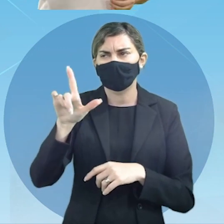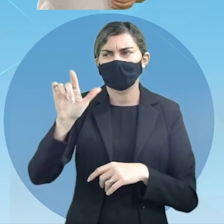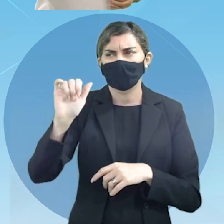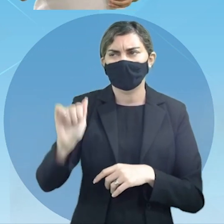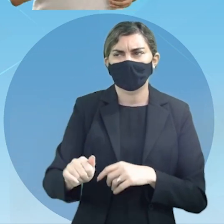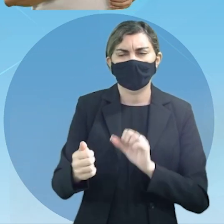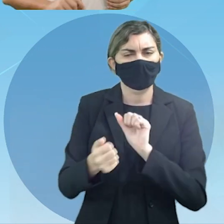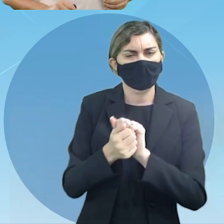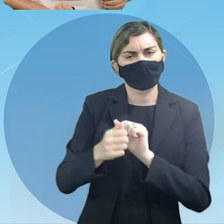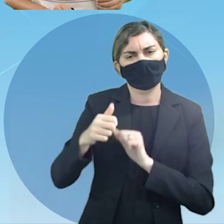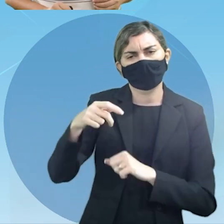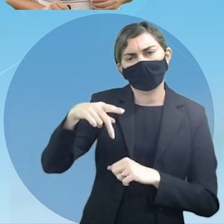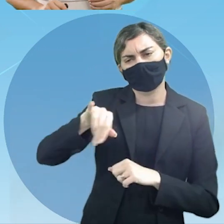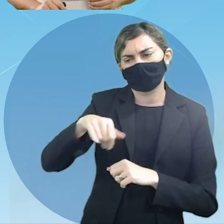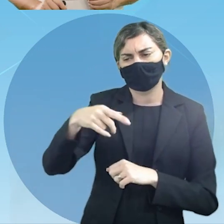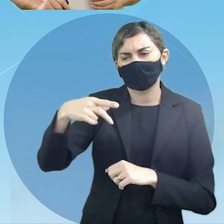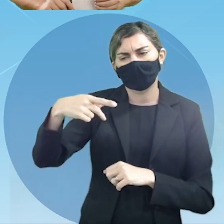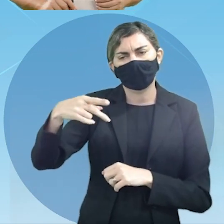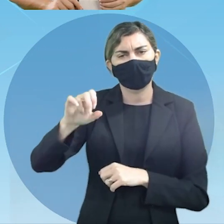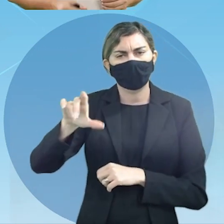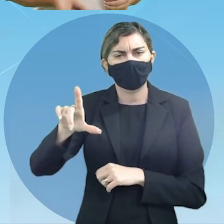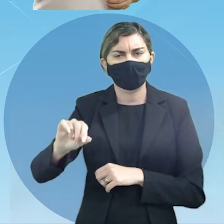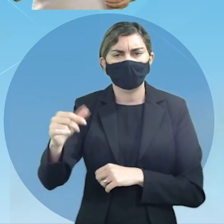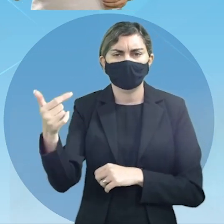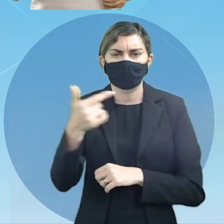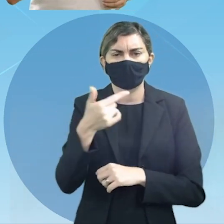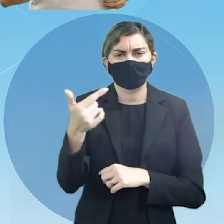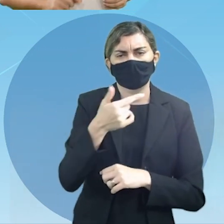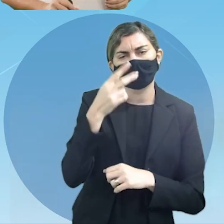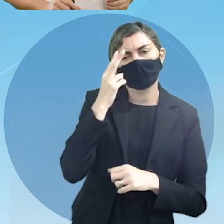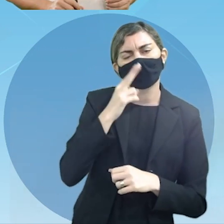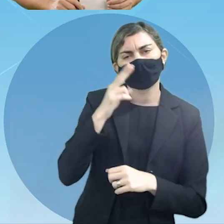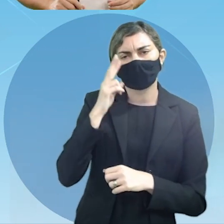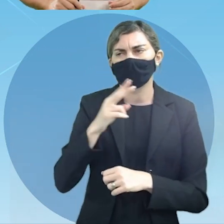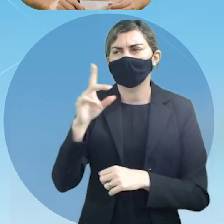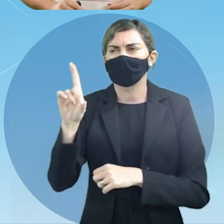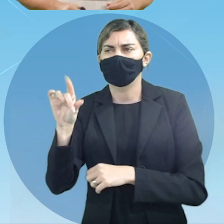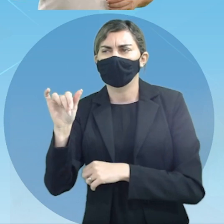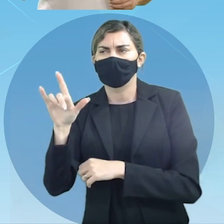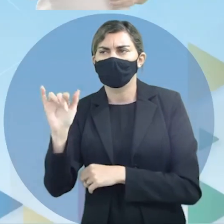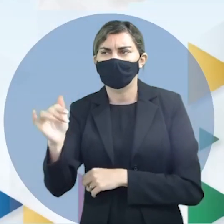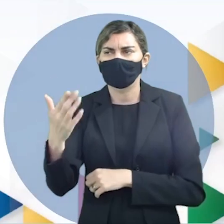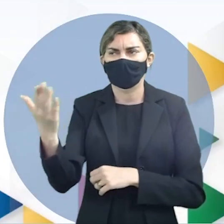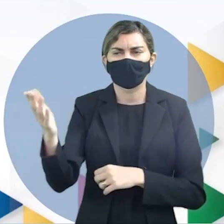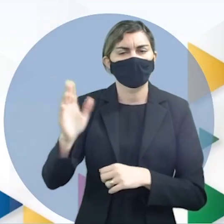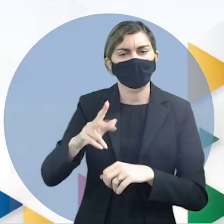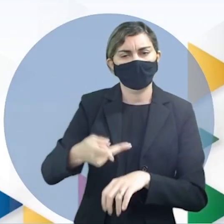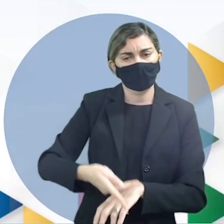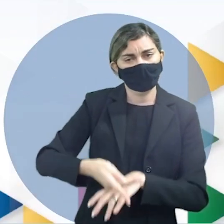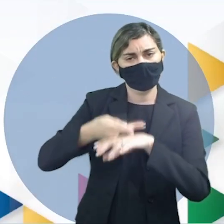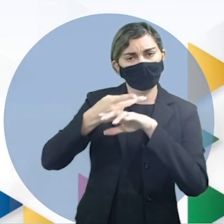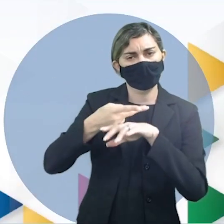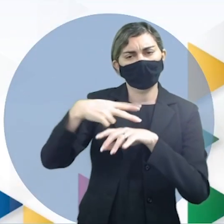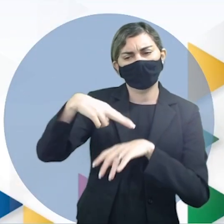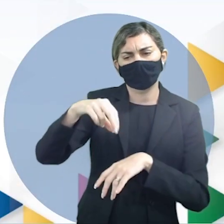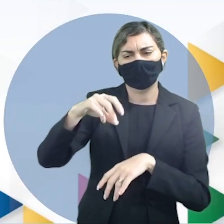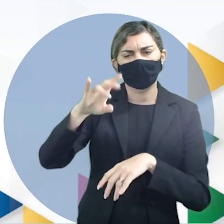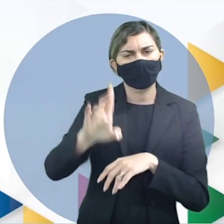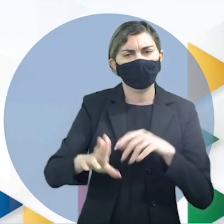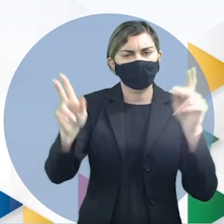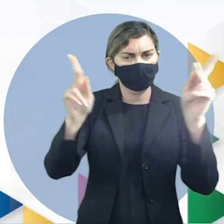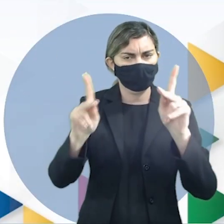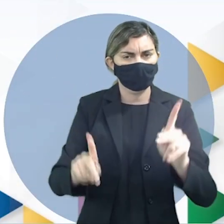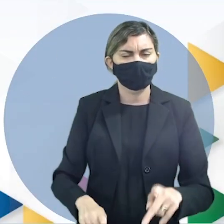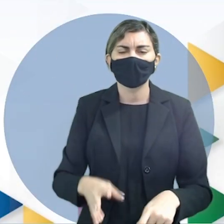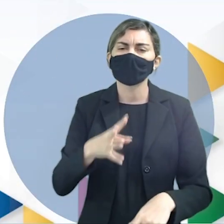Lama com o Papa João Paulo II lembrando sempre que o Dalai foi o que? Prêmio Nobel da Paz certo?